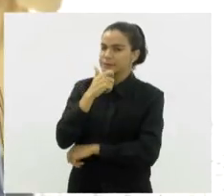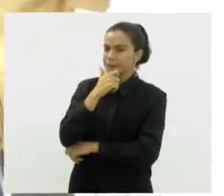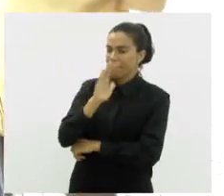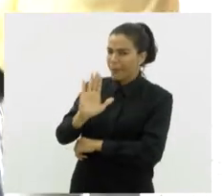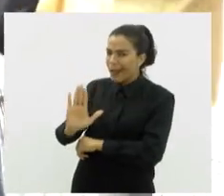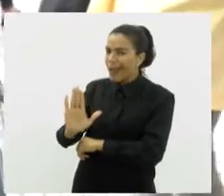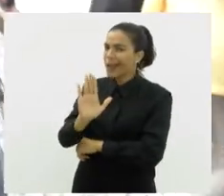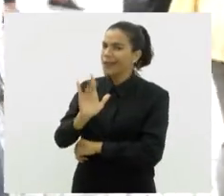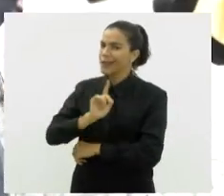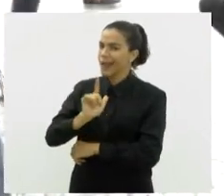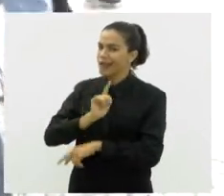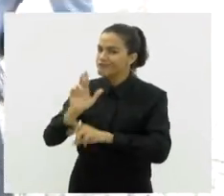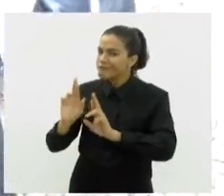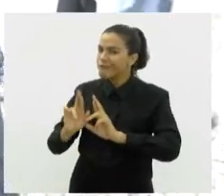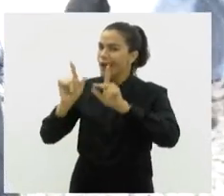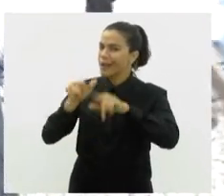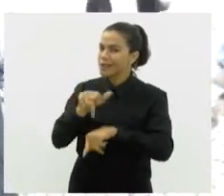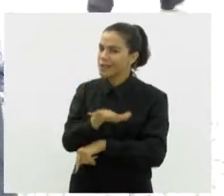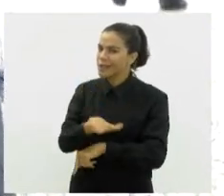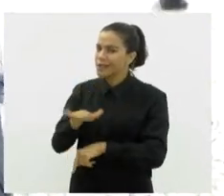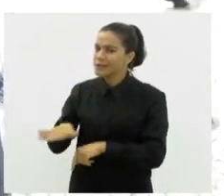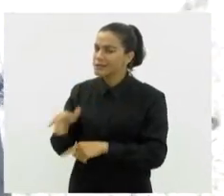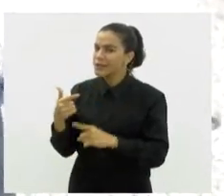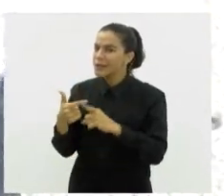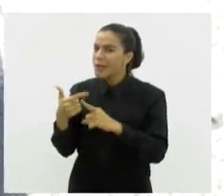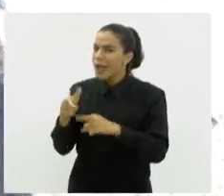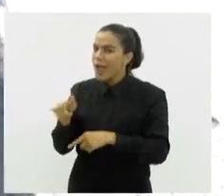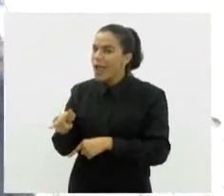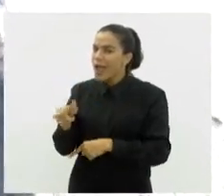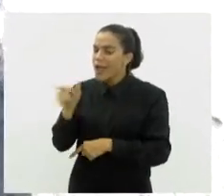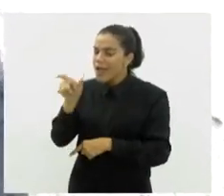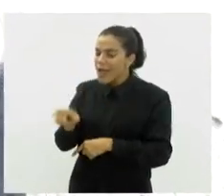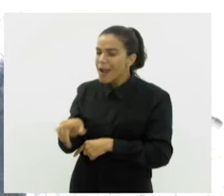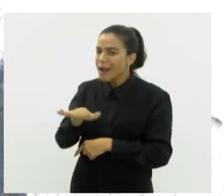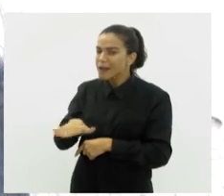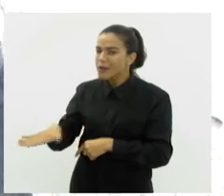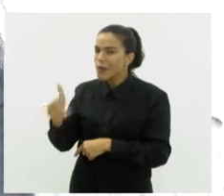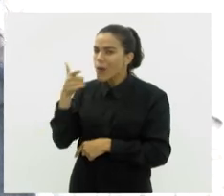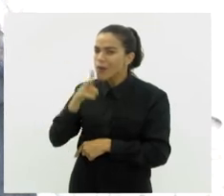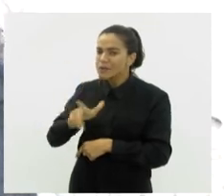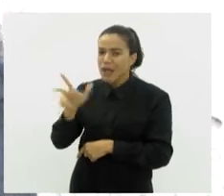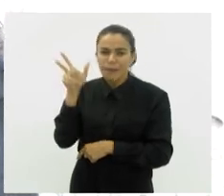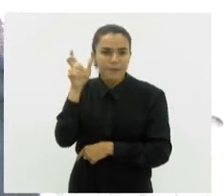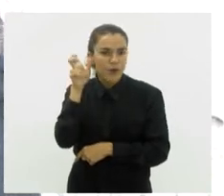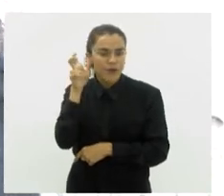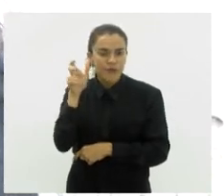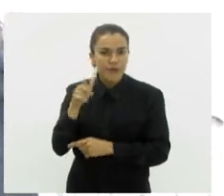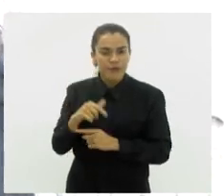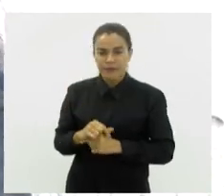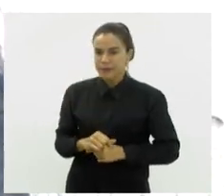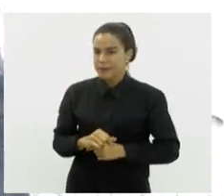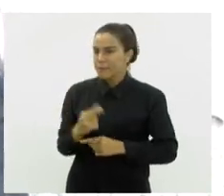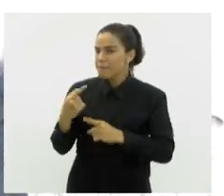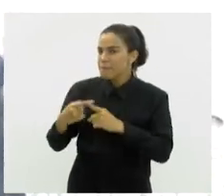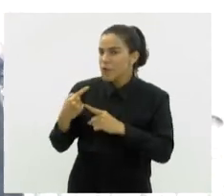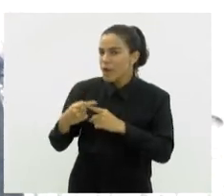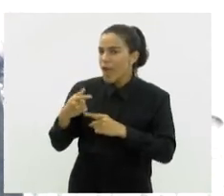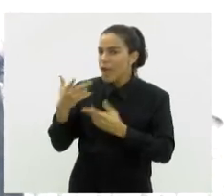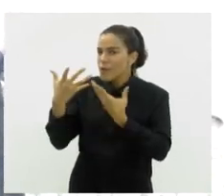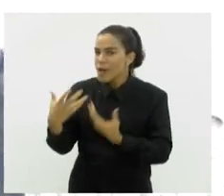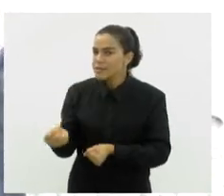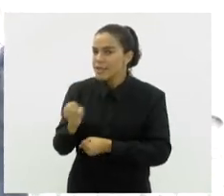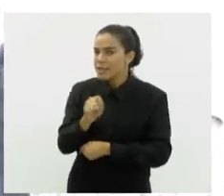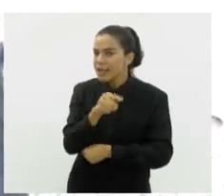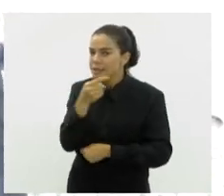calma aí, tem alguma coisa diferente com essa criança. Por que ela não consegue parar para me ouvir? Por que ela não consegue aceitar o